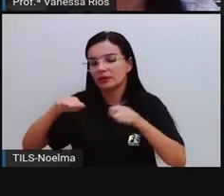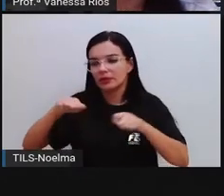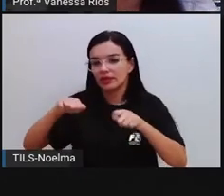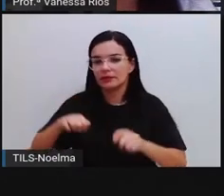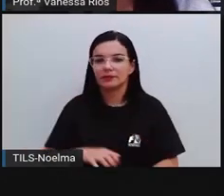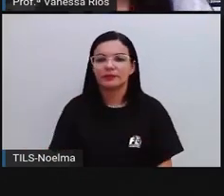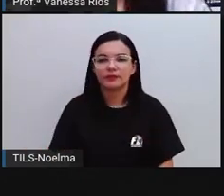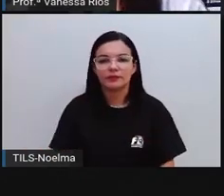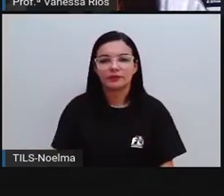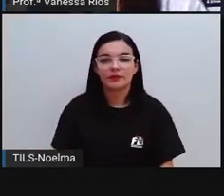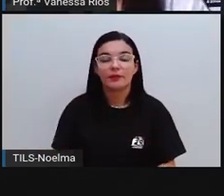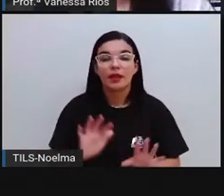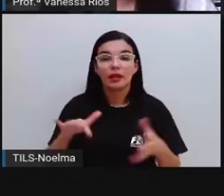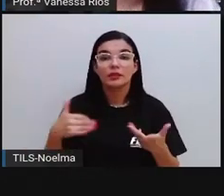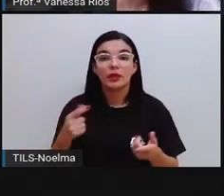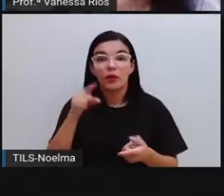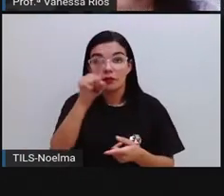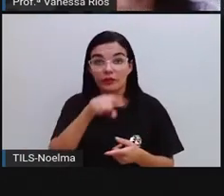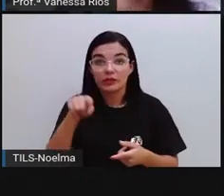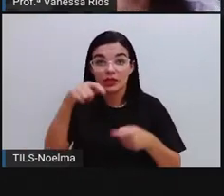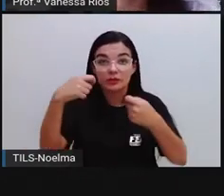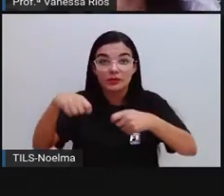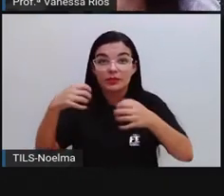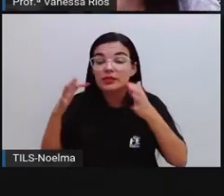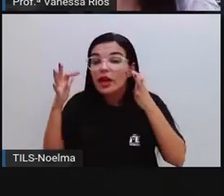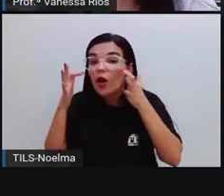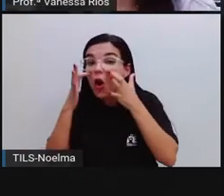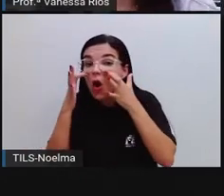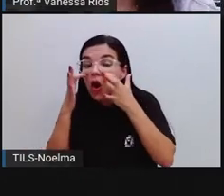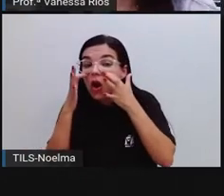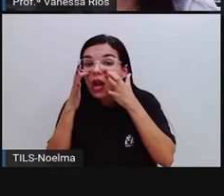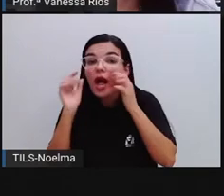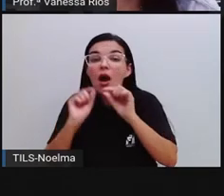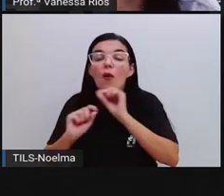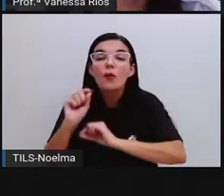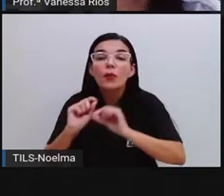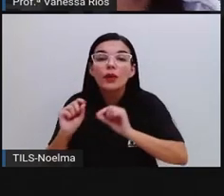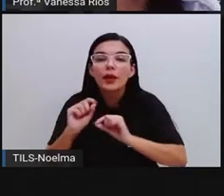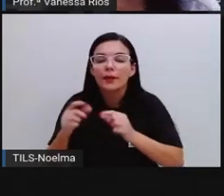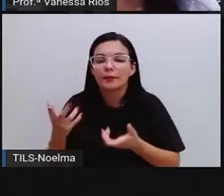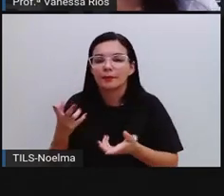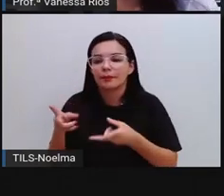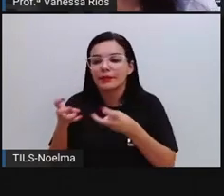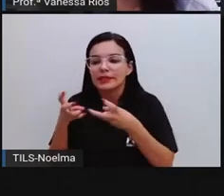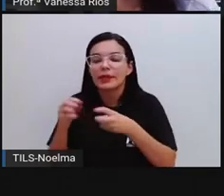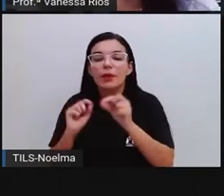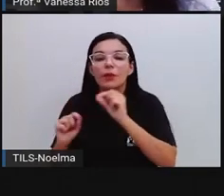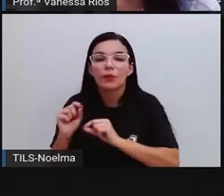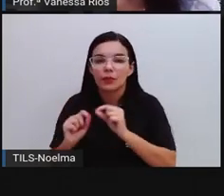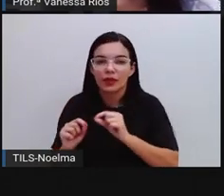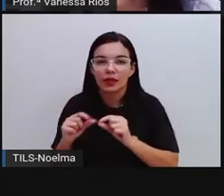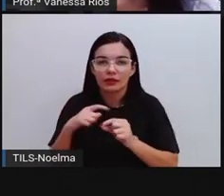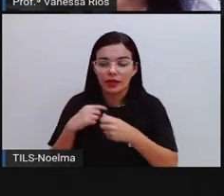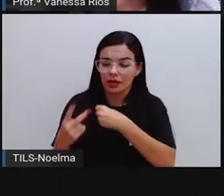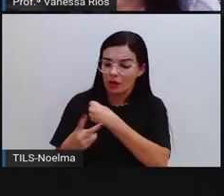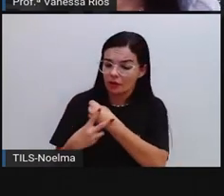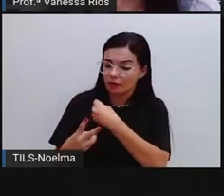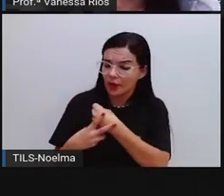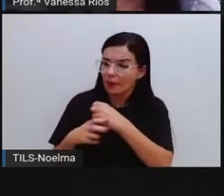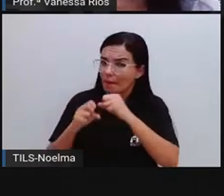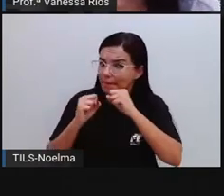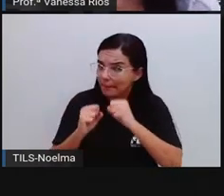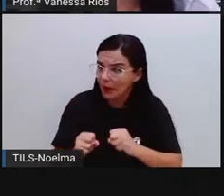linha. O que a Pró quer que vocês observem, né? O que a que percebam aí? Que os verbos, eles podem